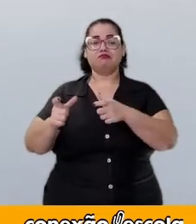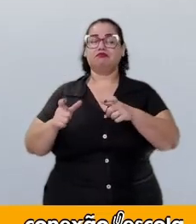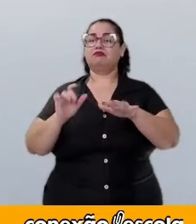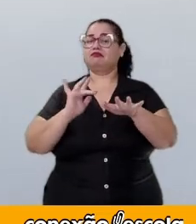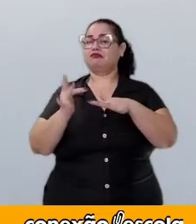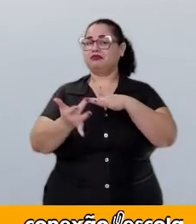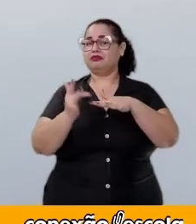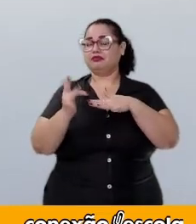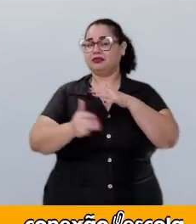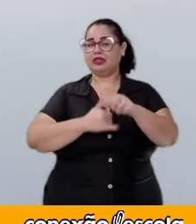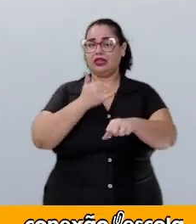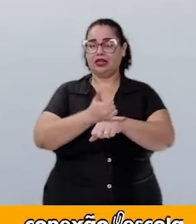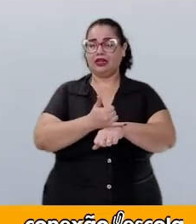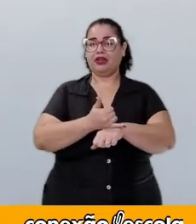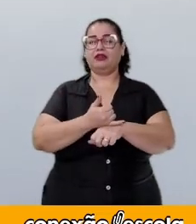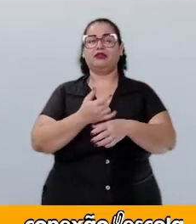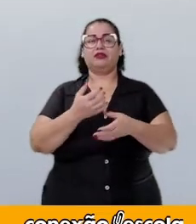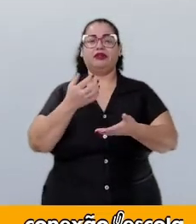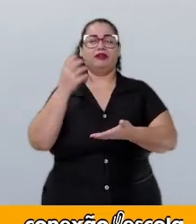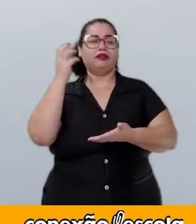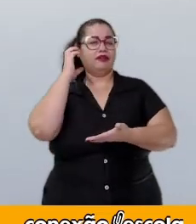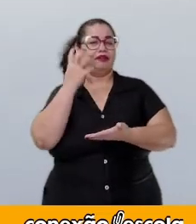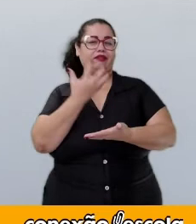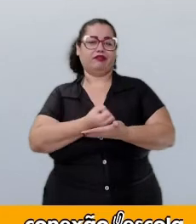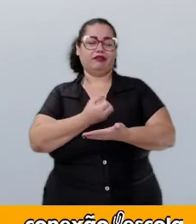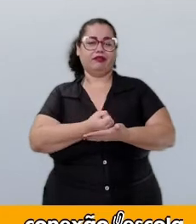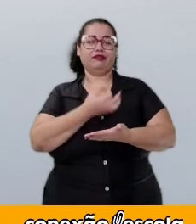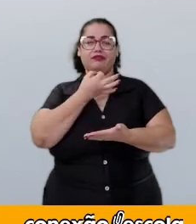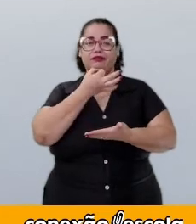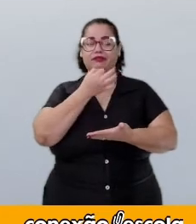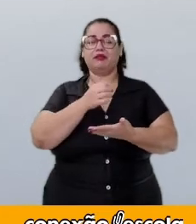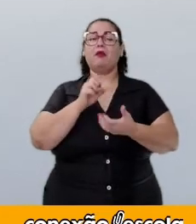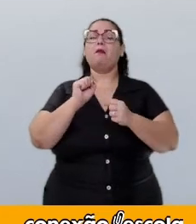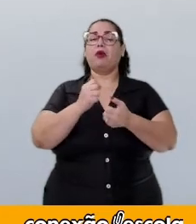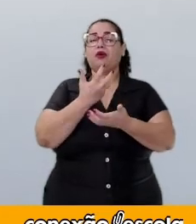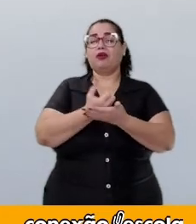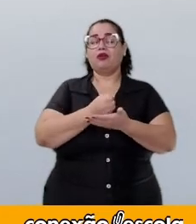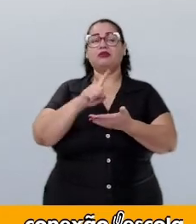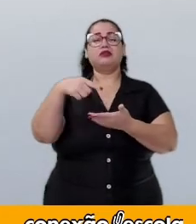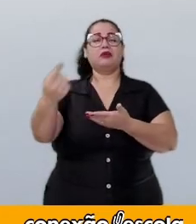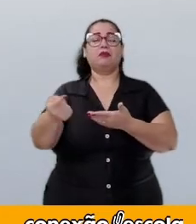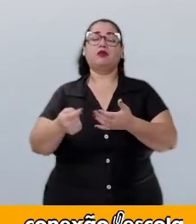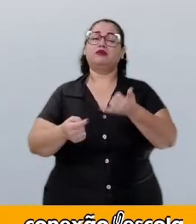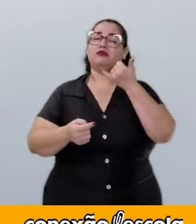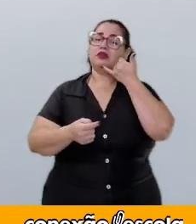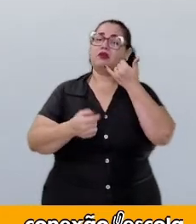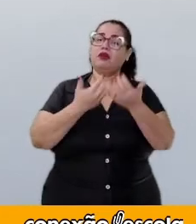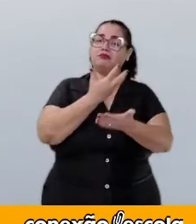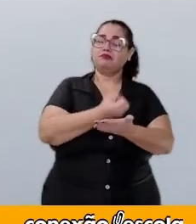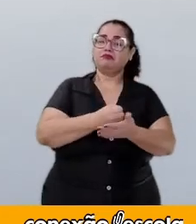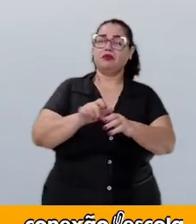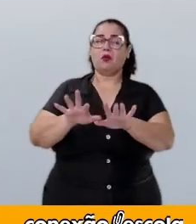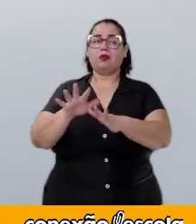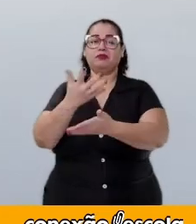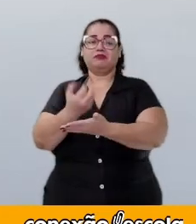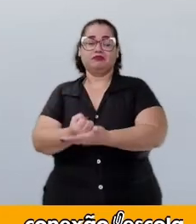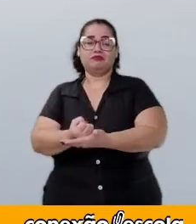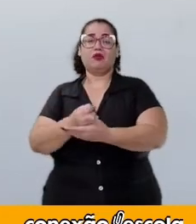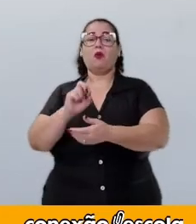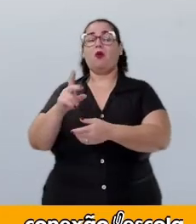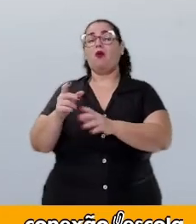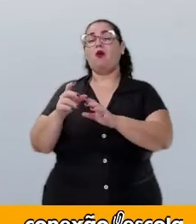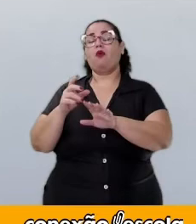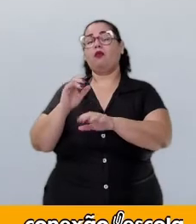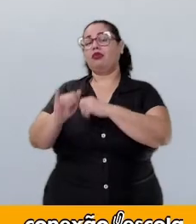plataformas de áudio e são baixados, podem ser ouvidos no celular, no computador, online ou